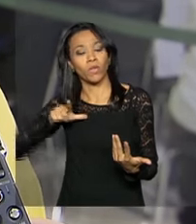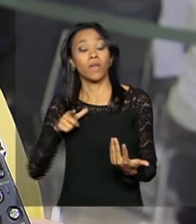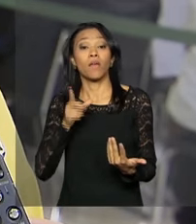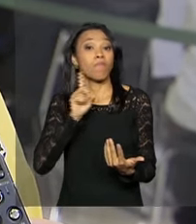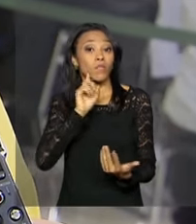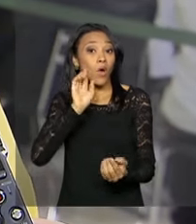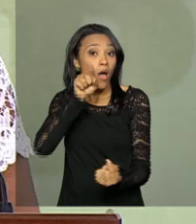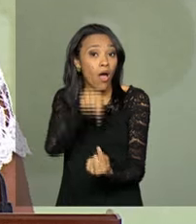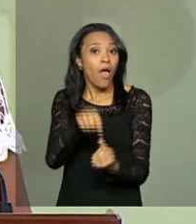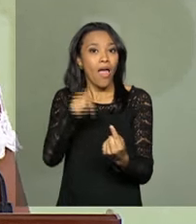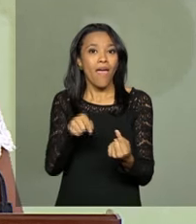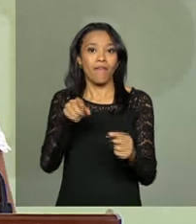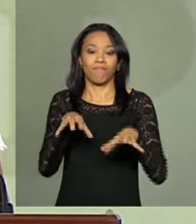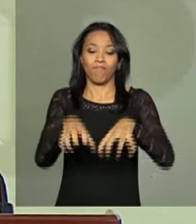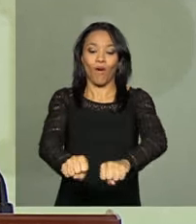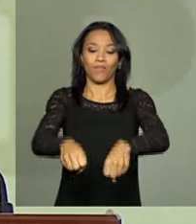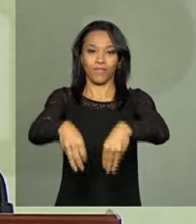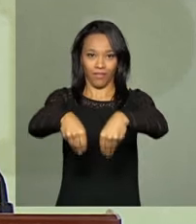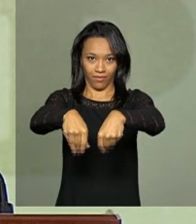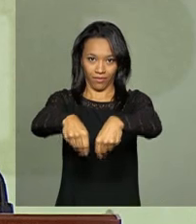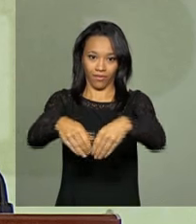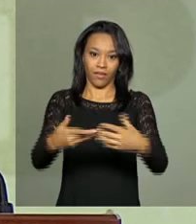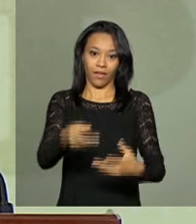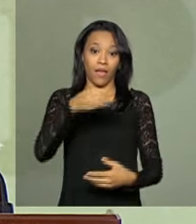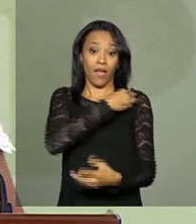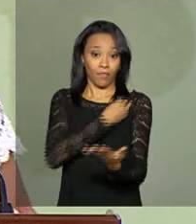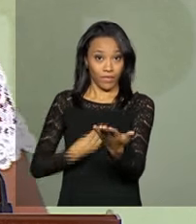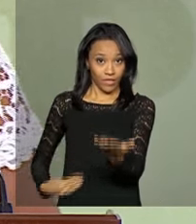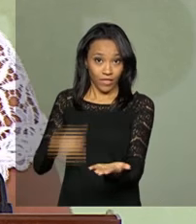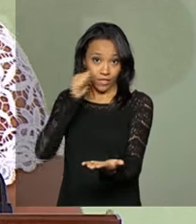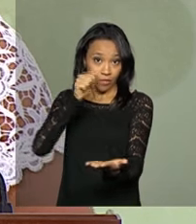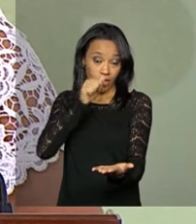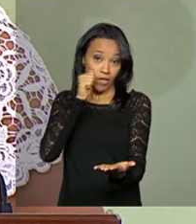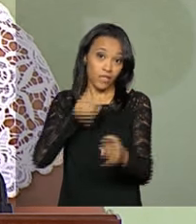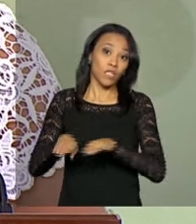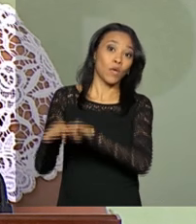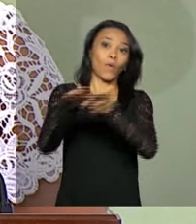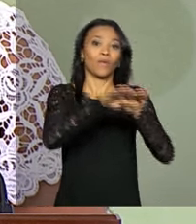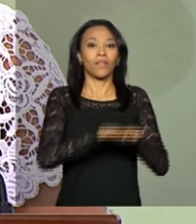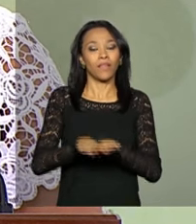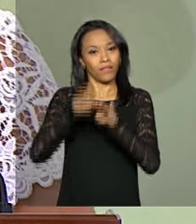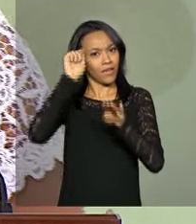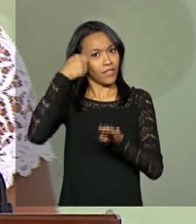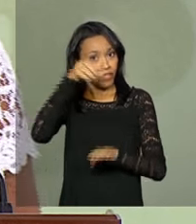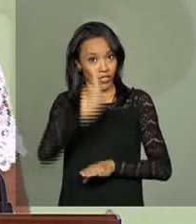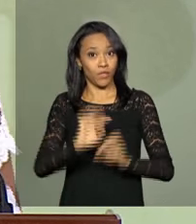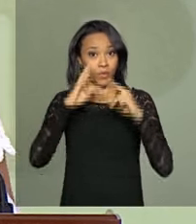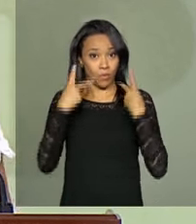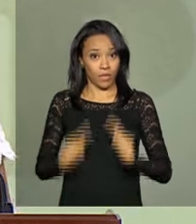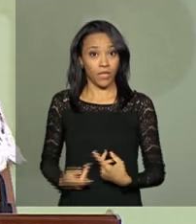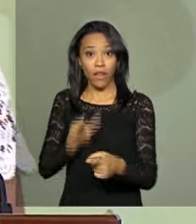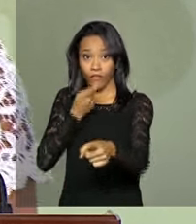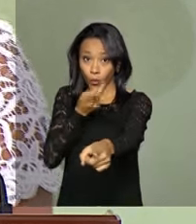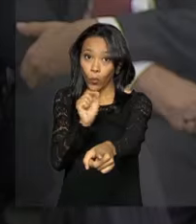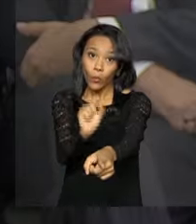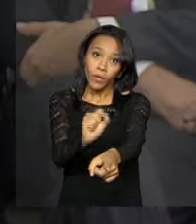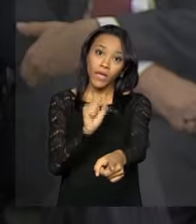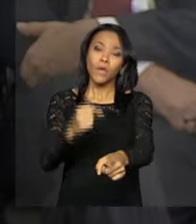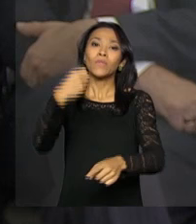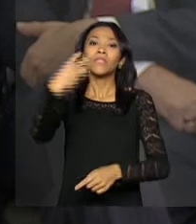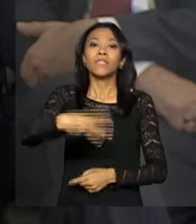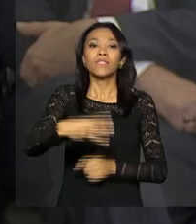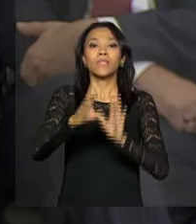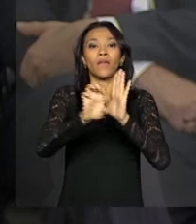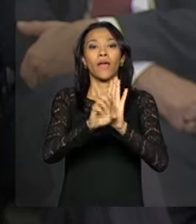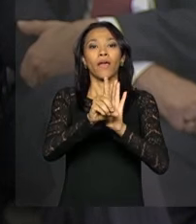pela propriedade da terra. A ministra das Mulheres, Igualdade Racial e Direitos Humanos ainda anunciou o terceiro edital do